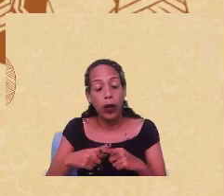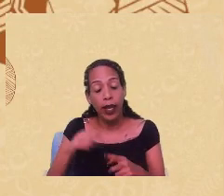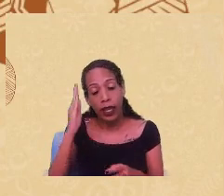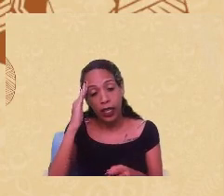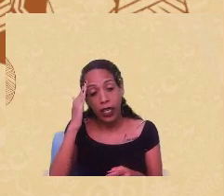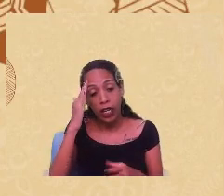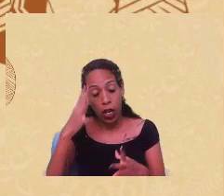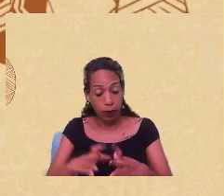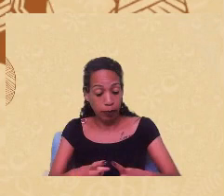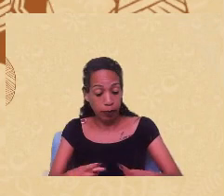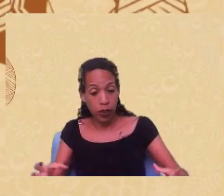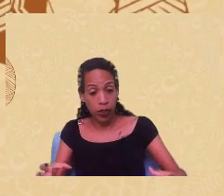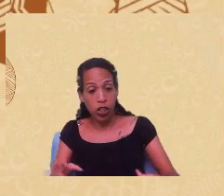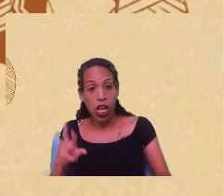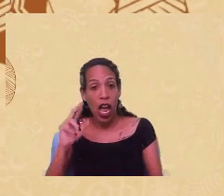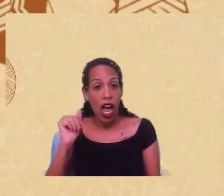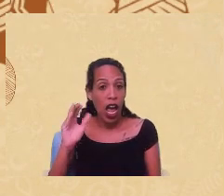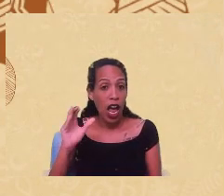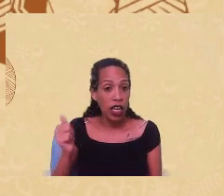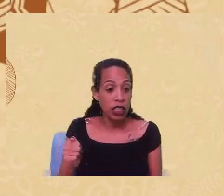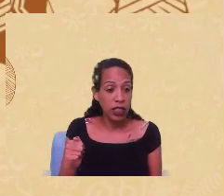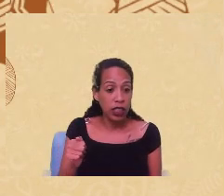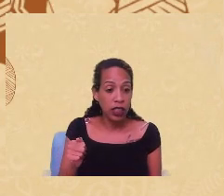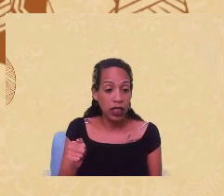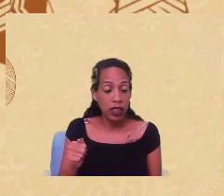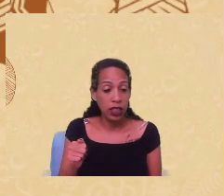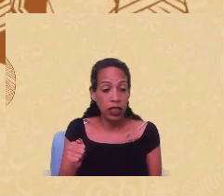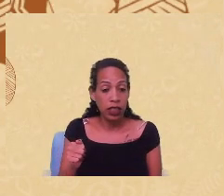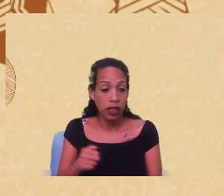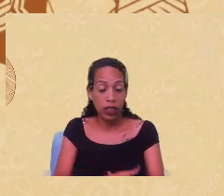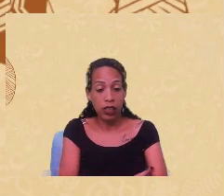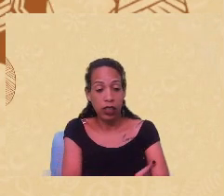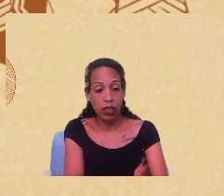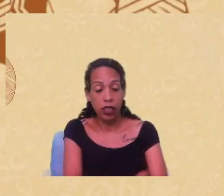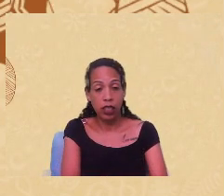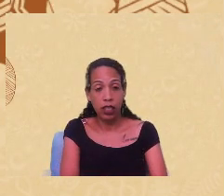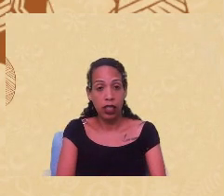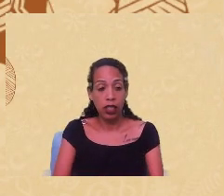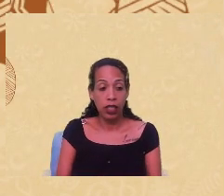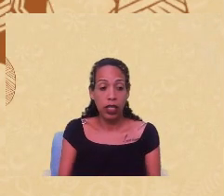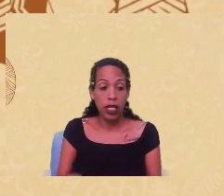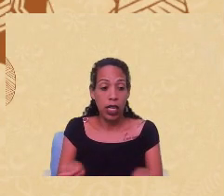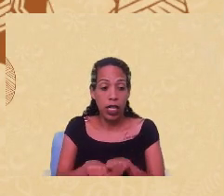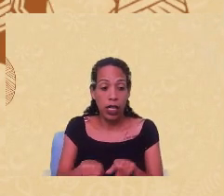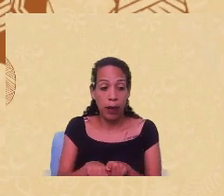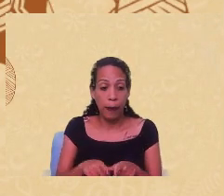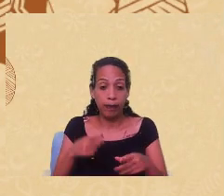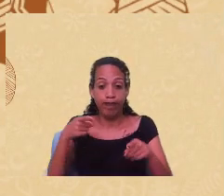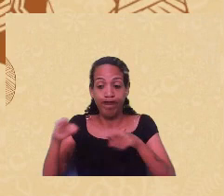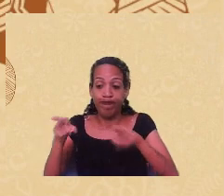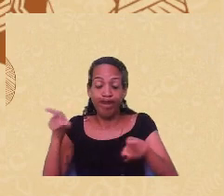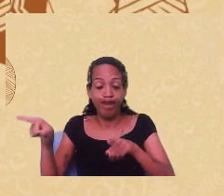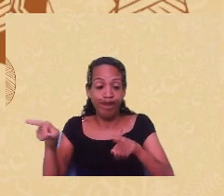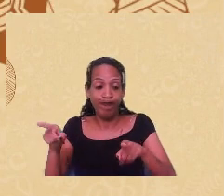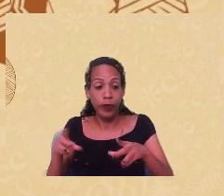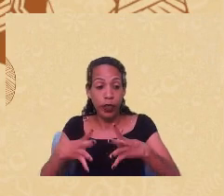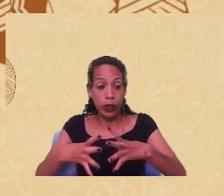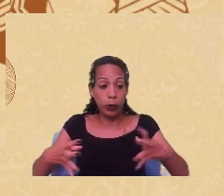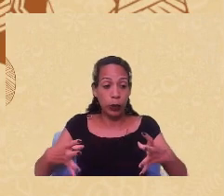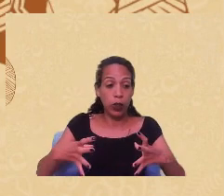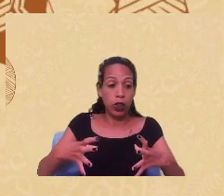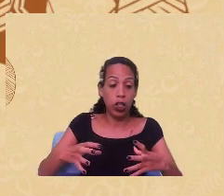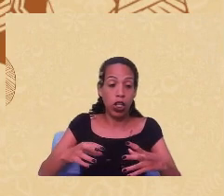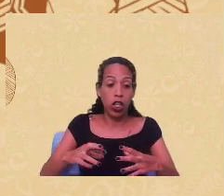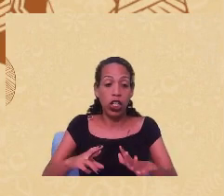dimensões de raça, as dimensões etnico-raciais interseccionadas, as dimensões de gênero